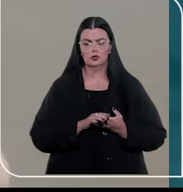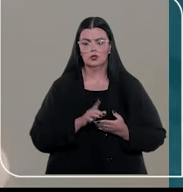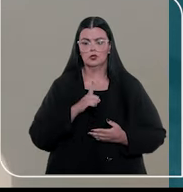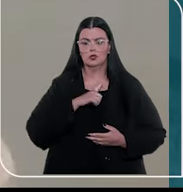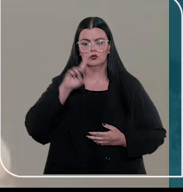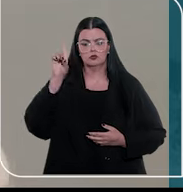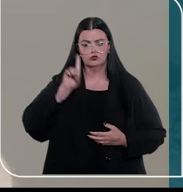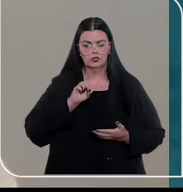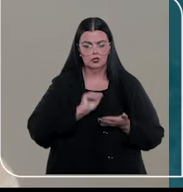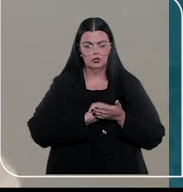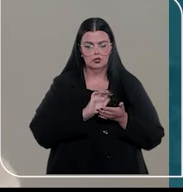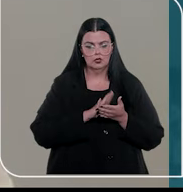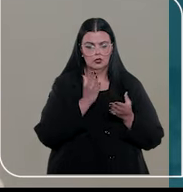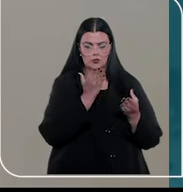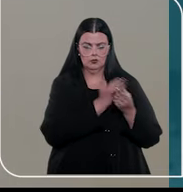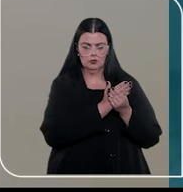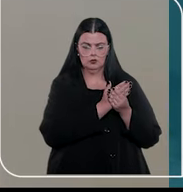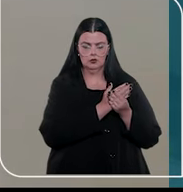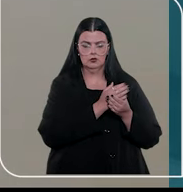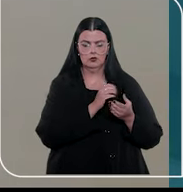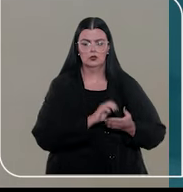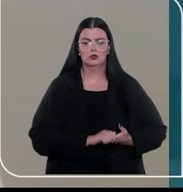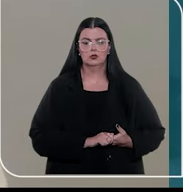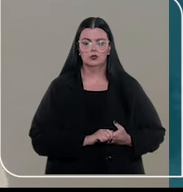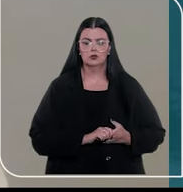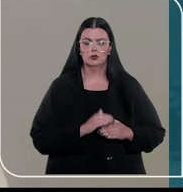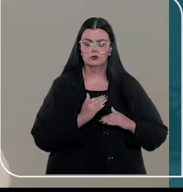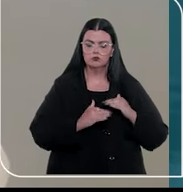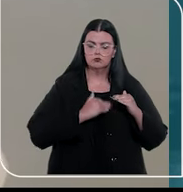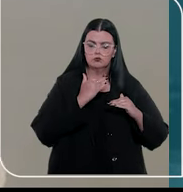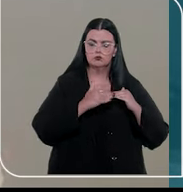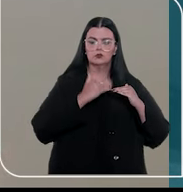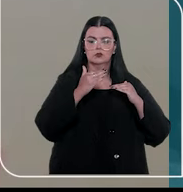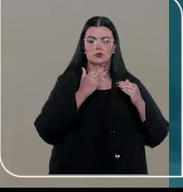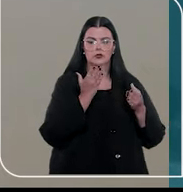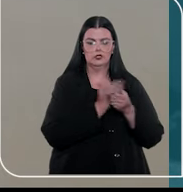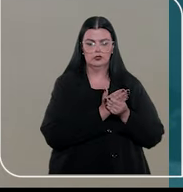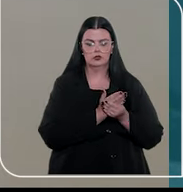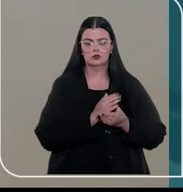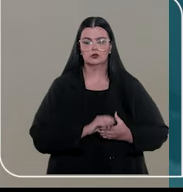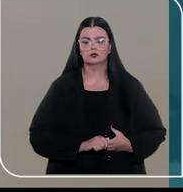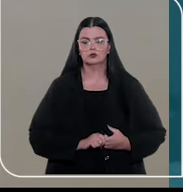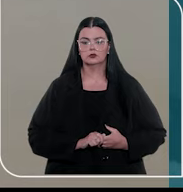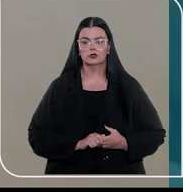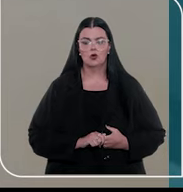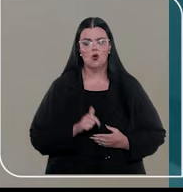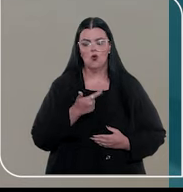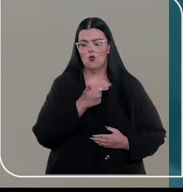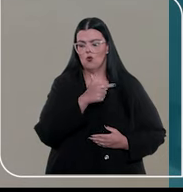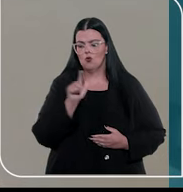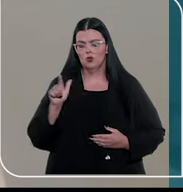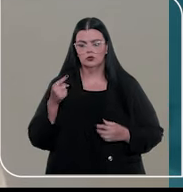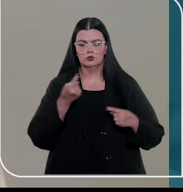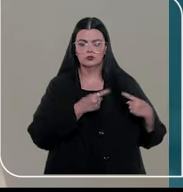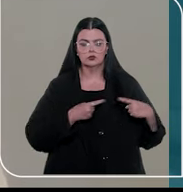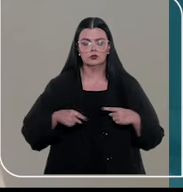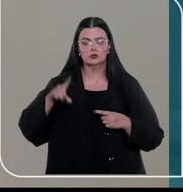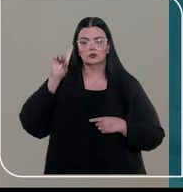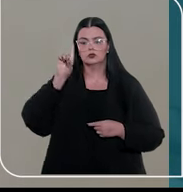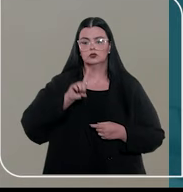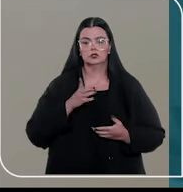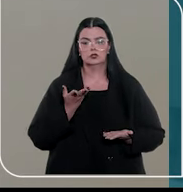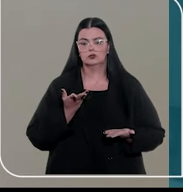é direito processual, é o que toca ao andamento, ao fluxo do processo. O resto, quando eu discuto um